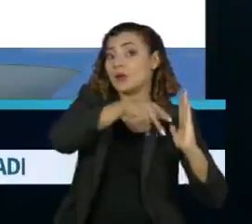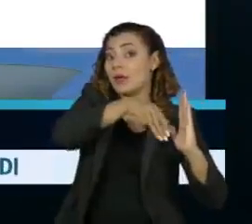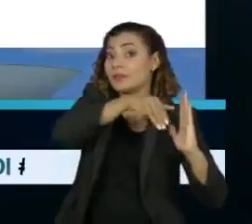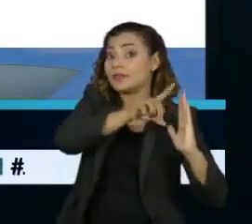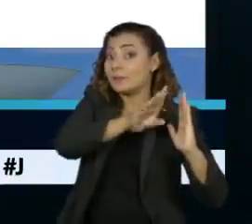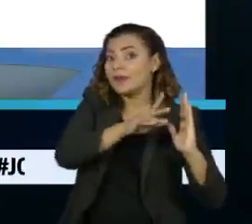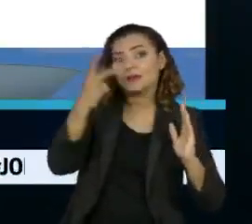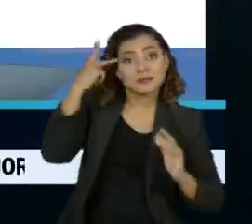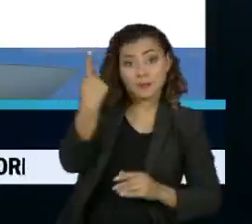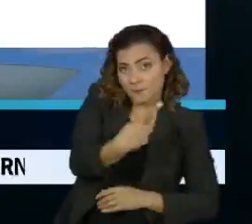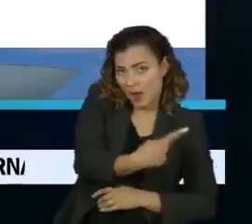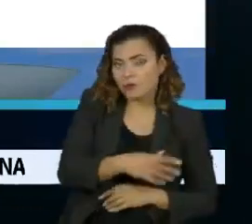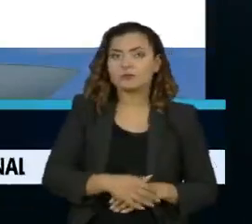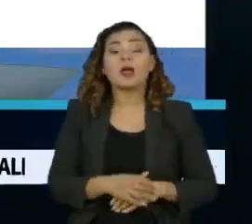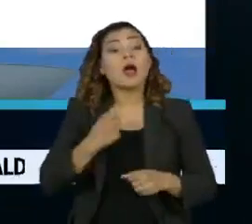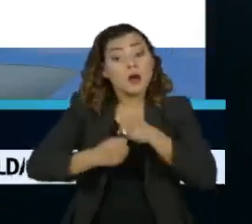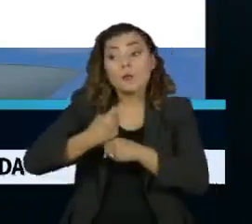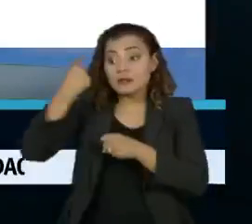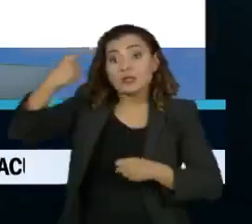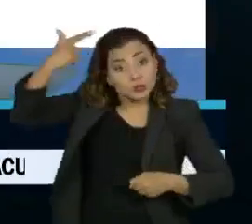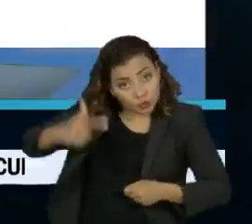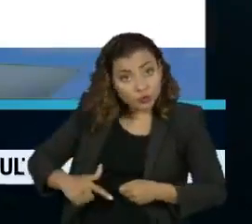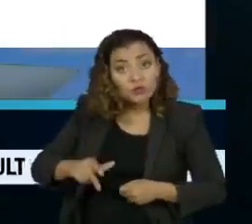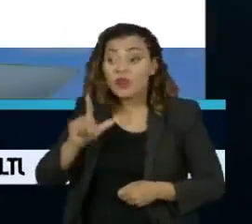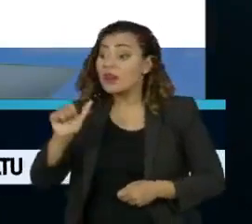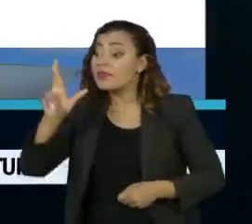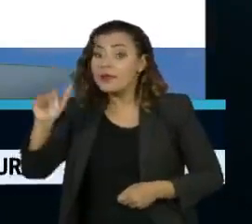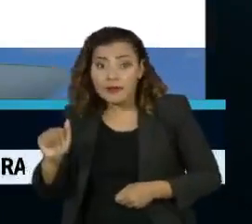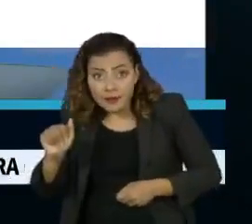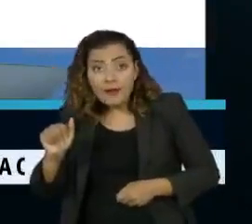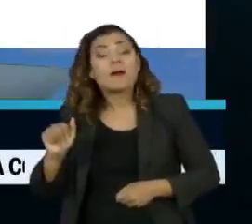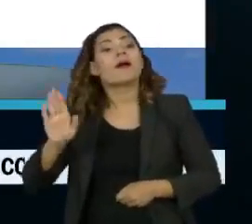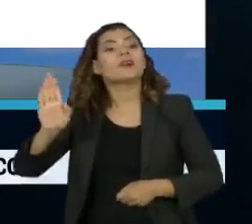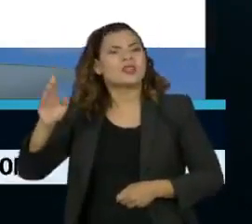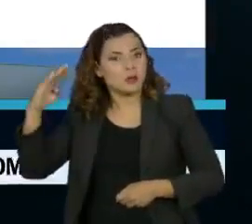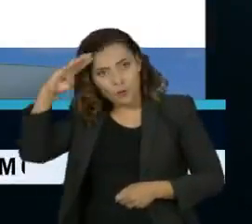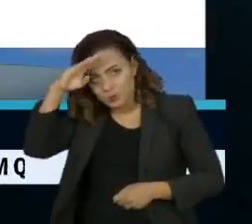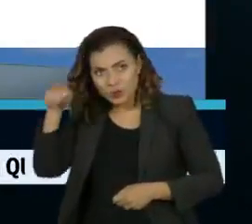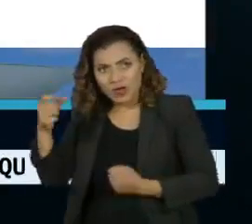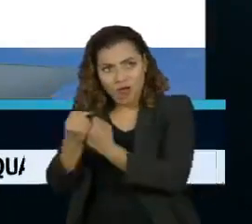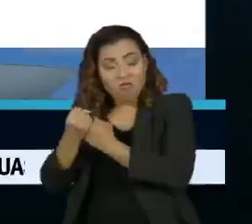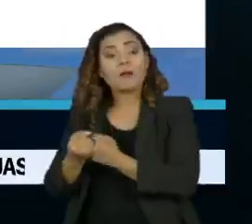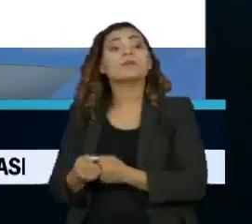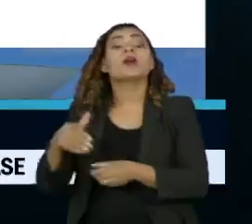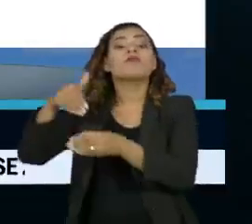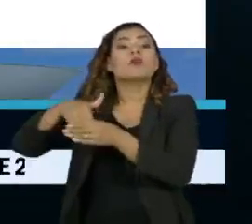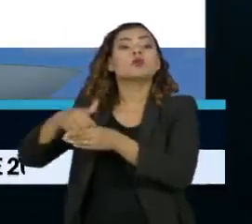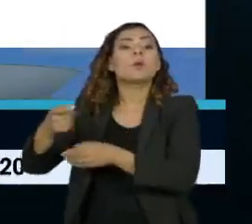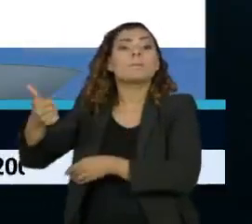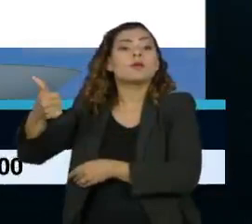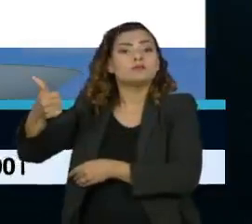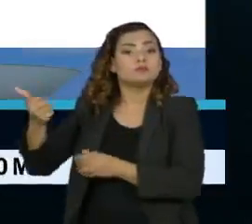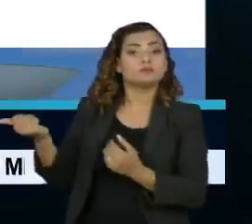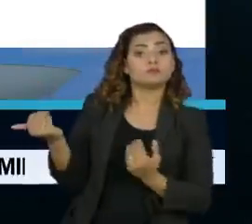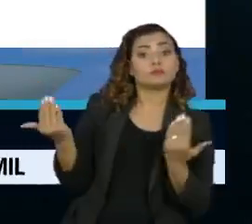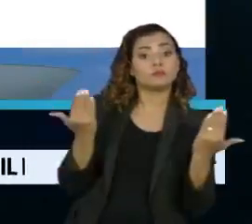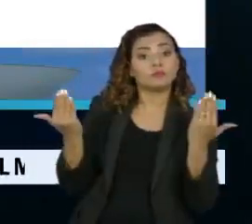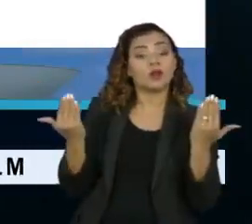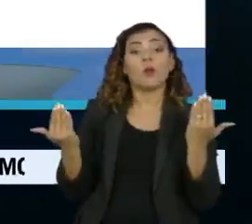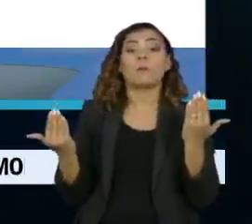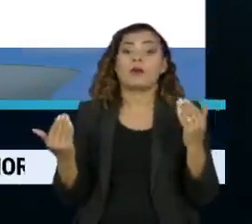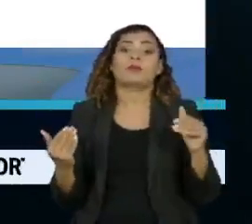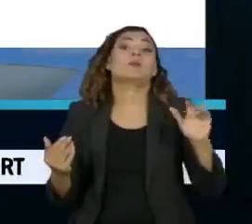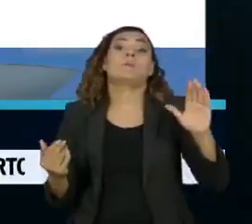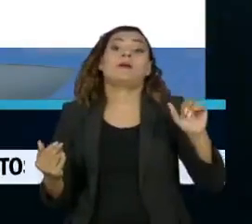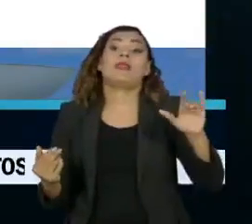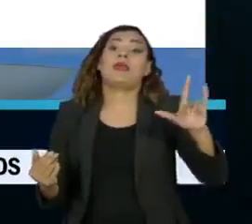No ano passado, a cena se repetiu. Lira, o candidato de Bolsonaro, também votou menos nas pautas do Planalto do que Rossi,